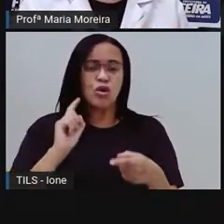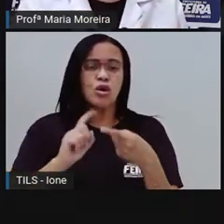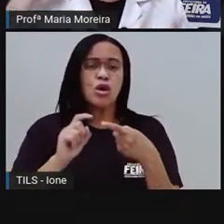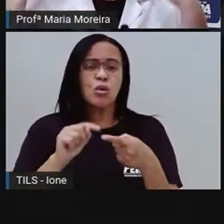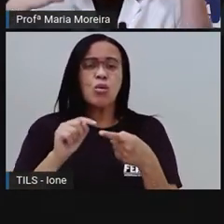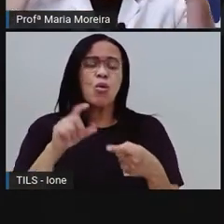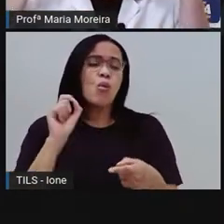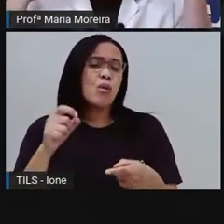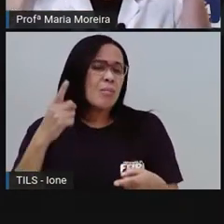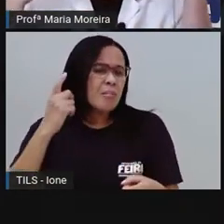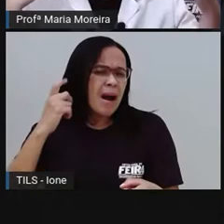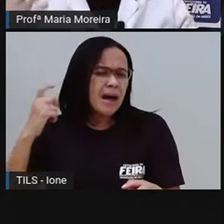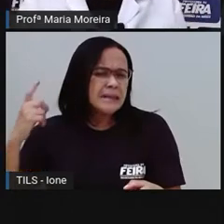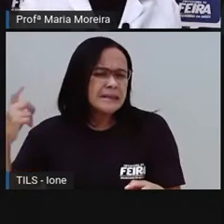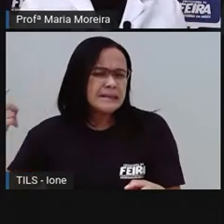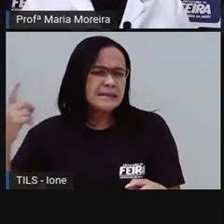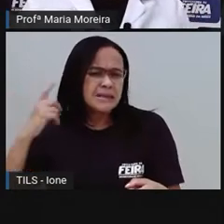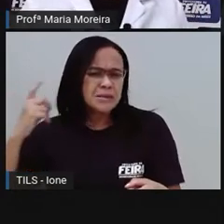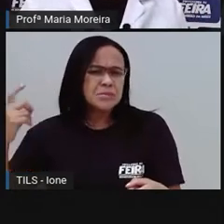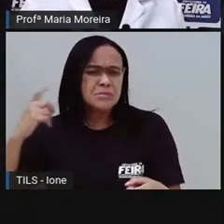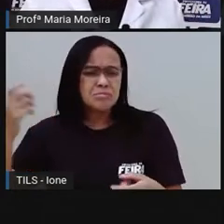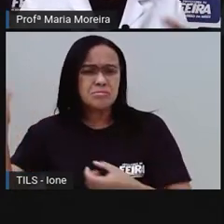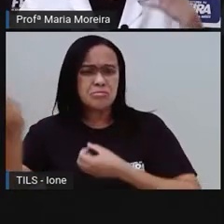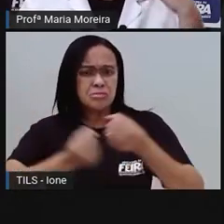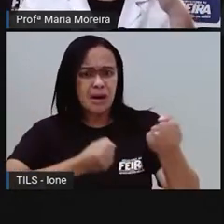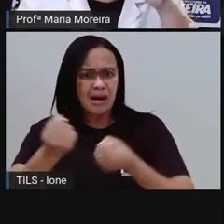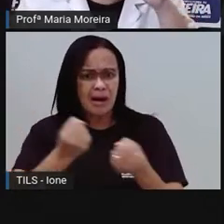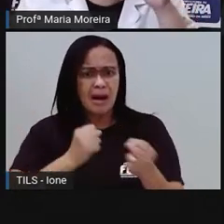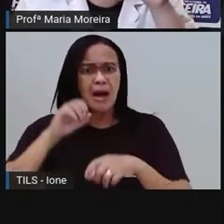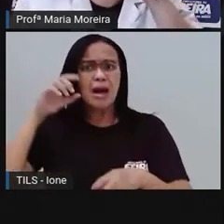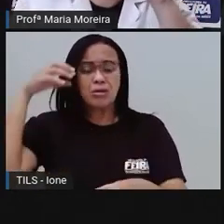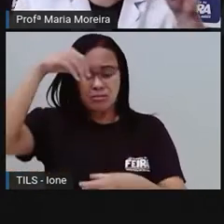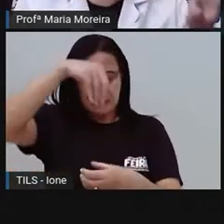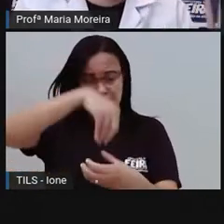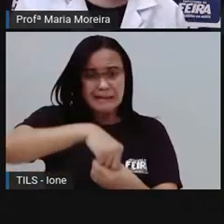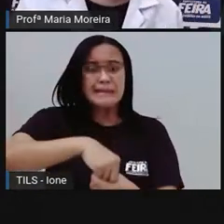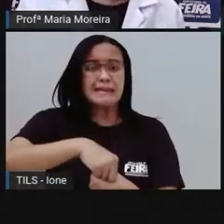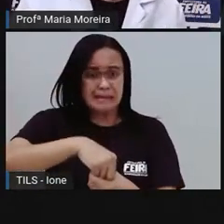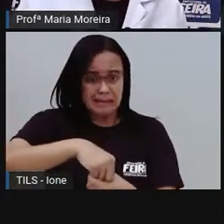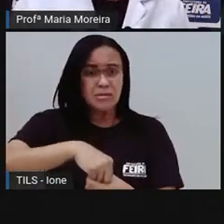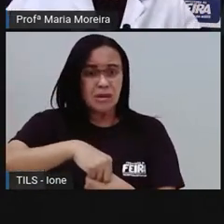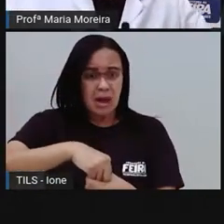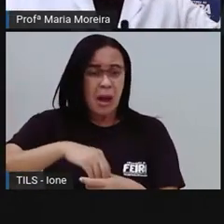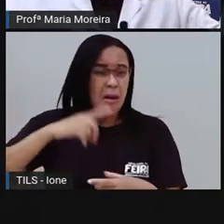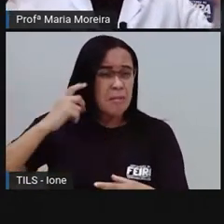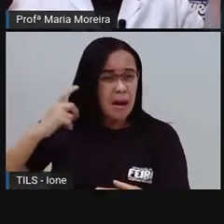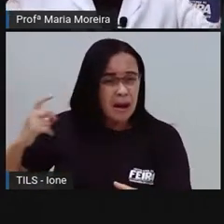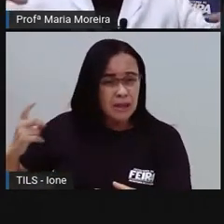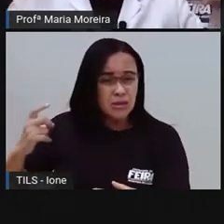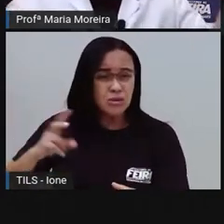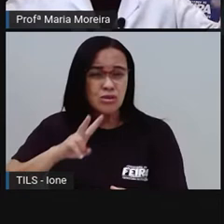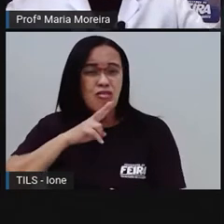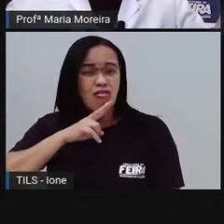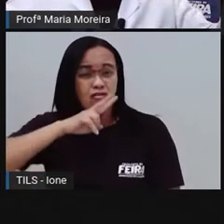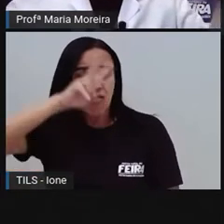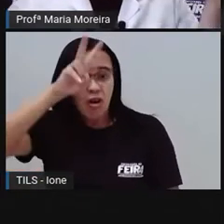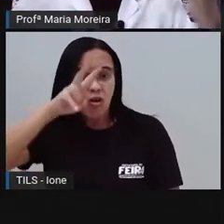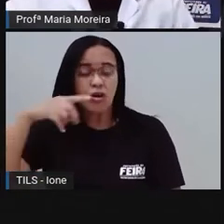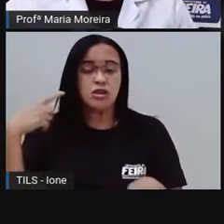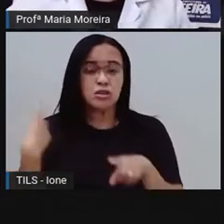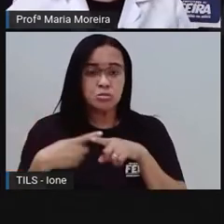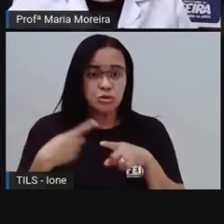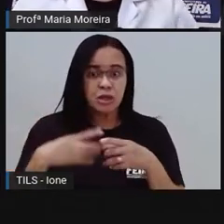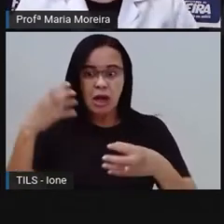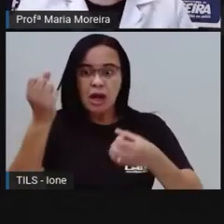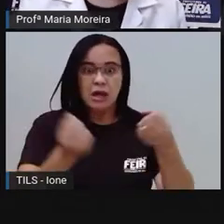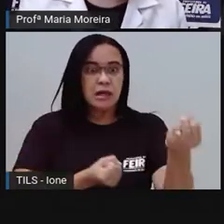E o barulho de motor, né? Algumas pessoas, ah, o barulho, ronco do motor. Mas imagine aí aquela quantidade absurda